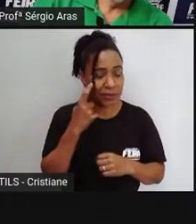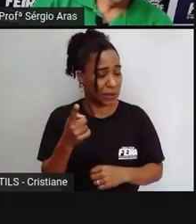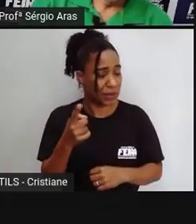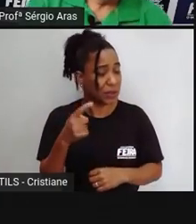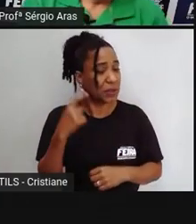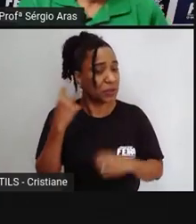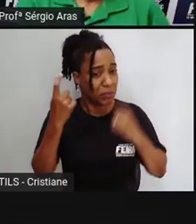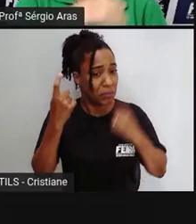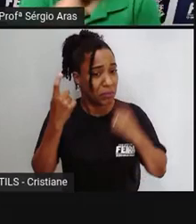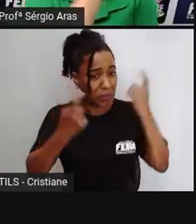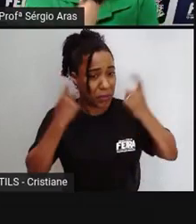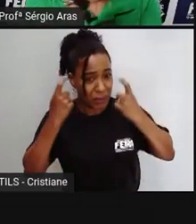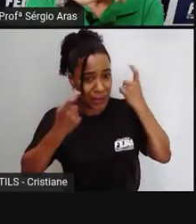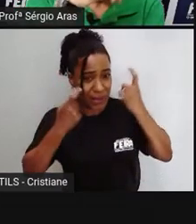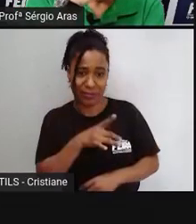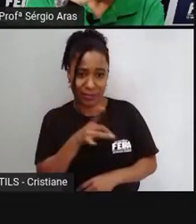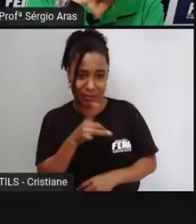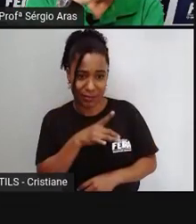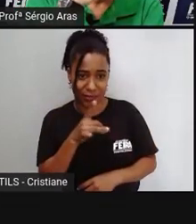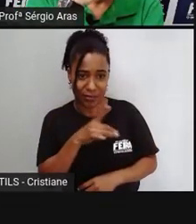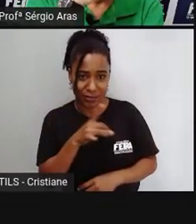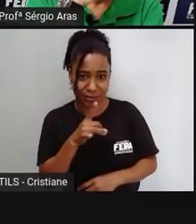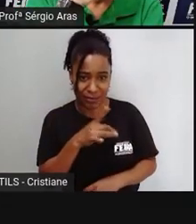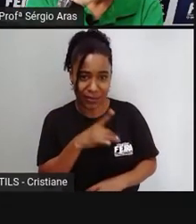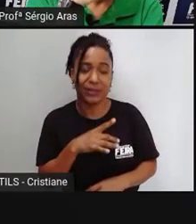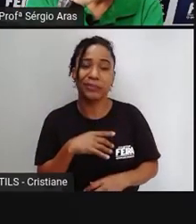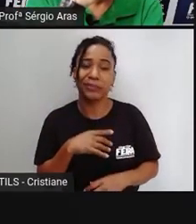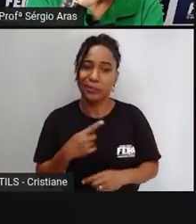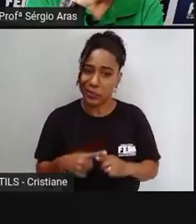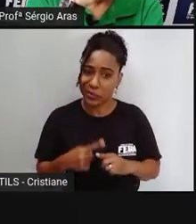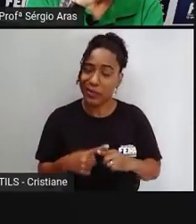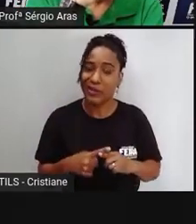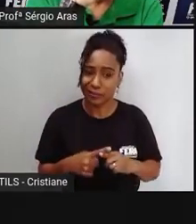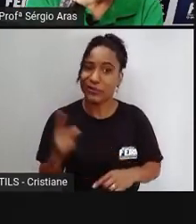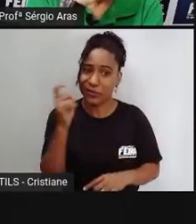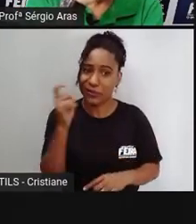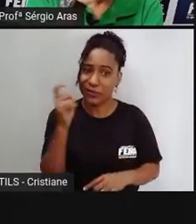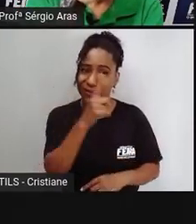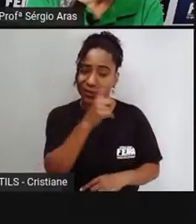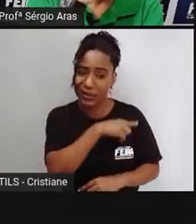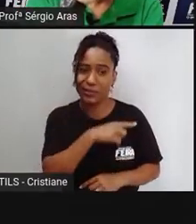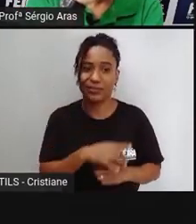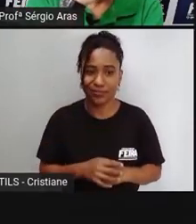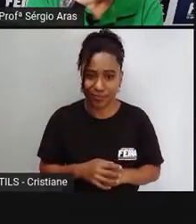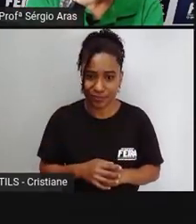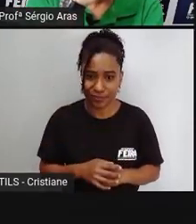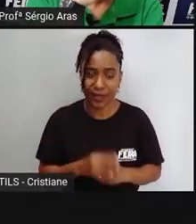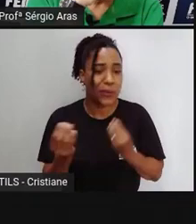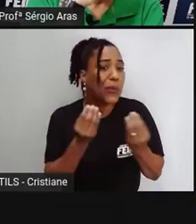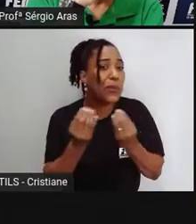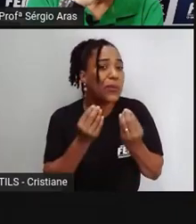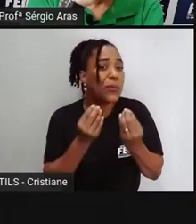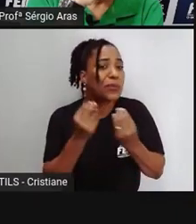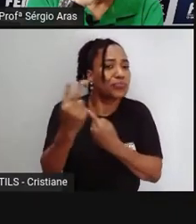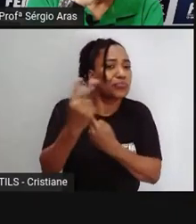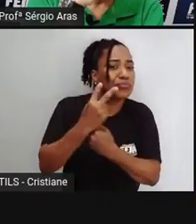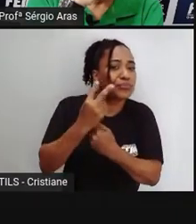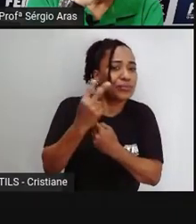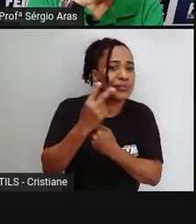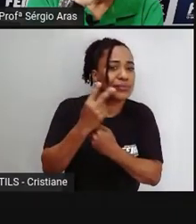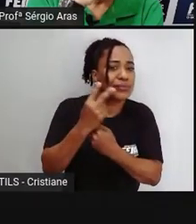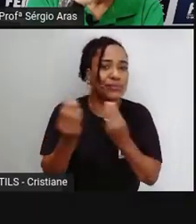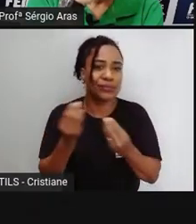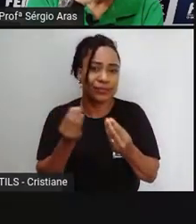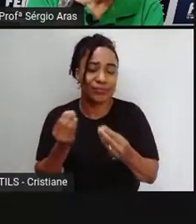muito porque do jeito que as coisas tá né mas o que fazer pra se proteger nessa situação? ficar em